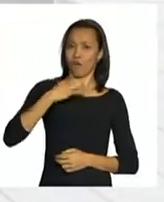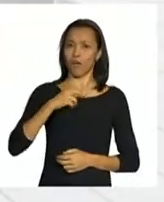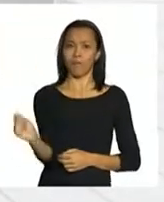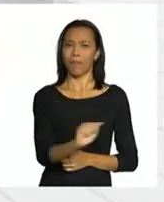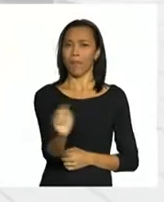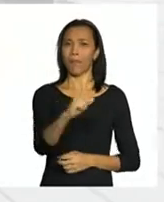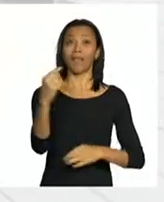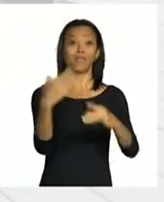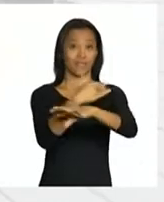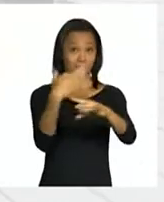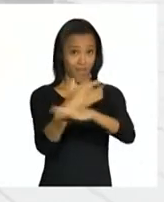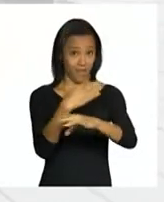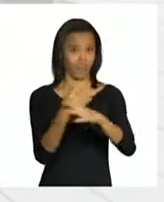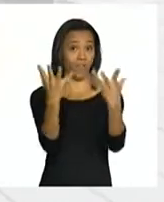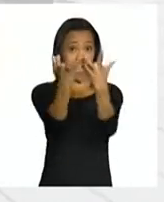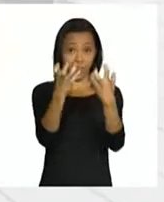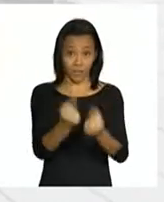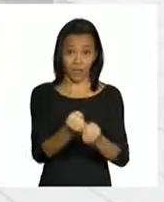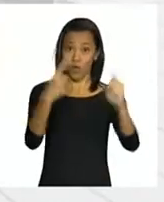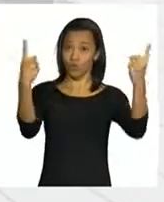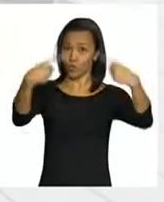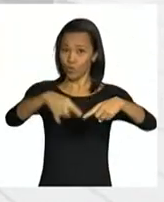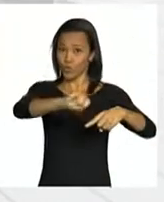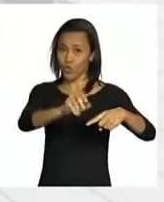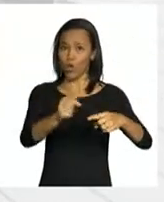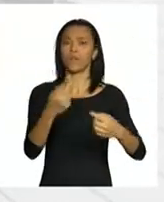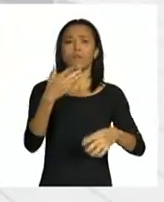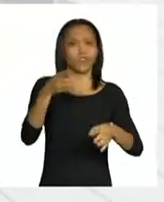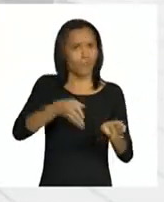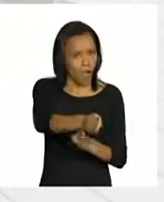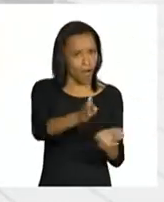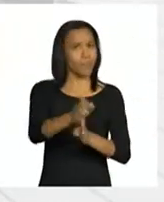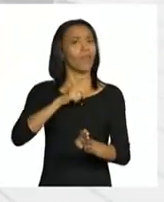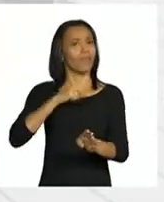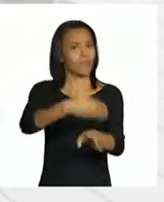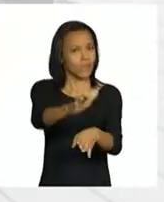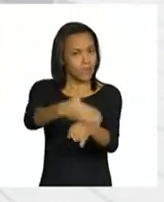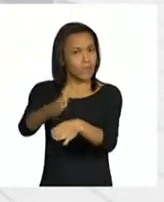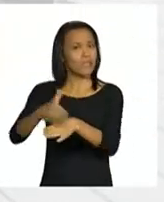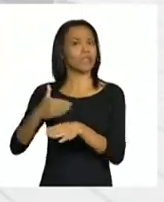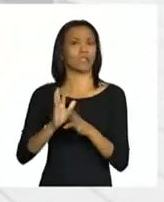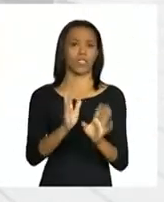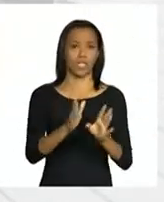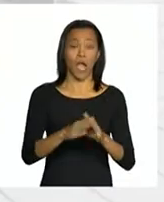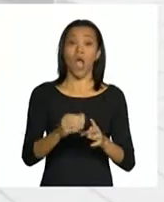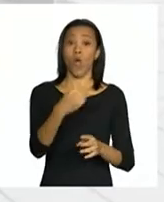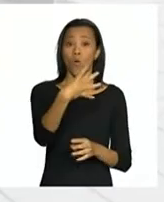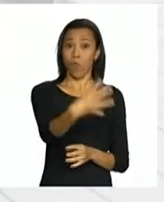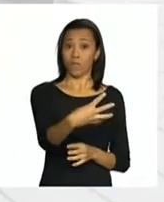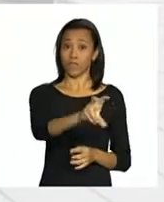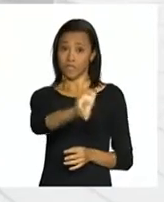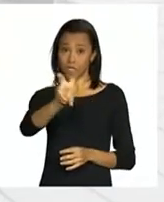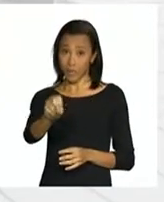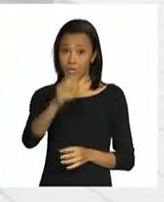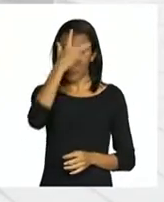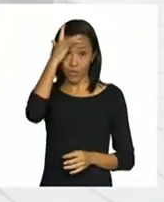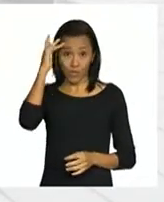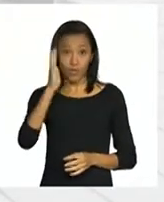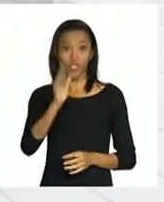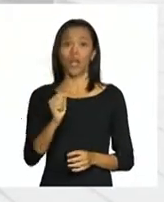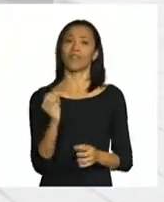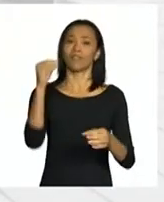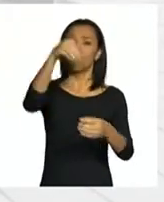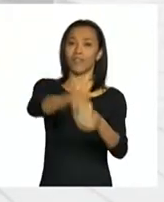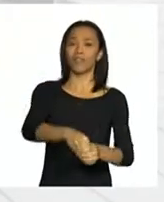cidades que vão sediar os jogos começaram a receber treinamento presencial. 450 pessoas estiveram na